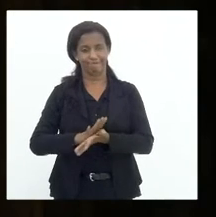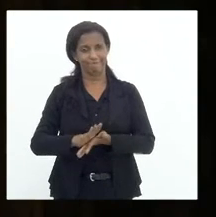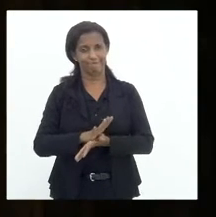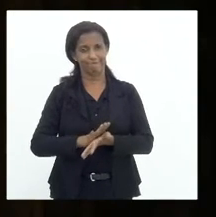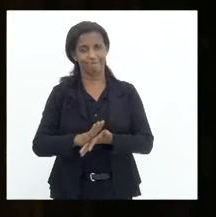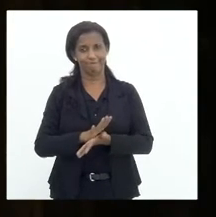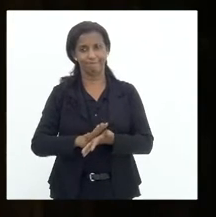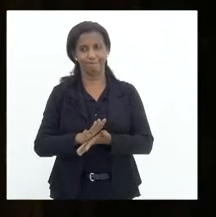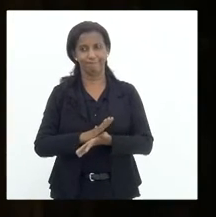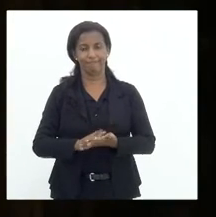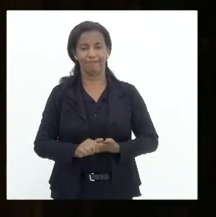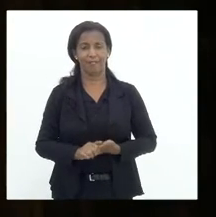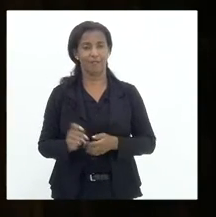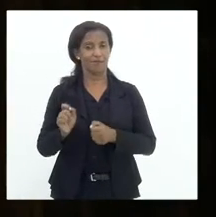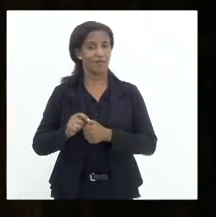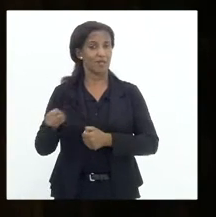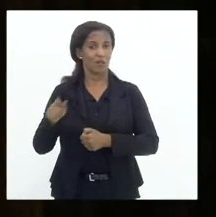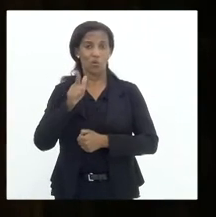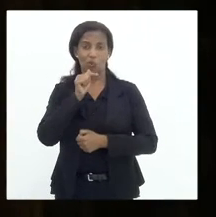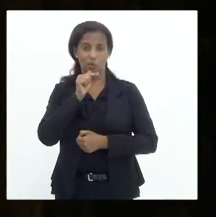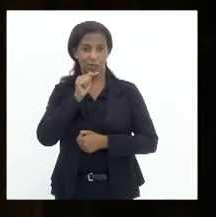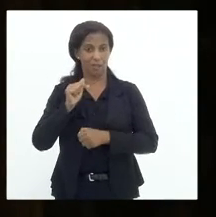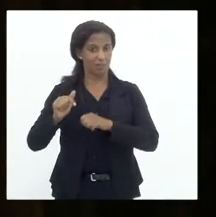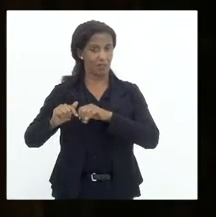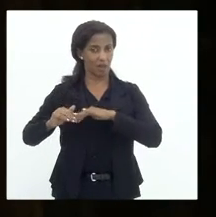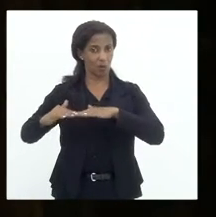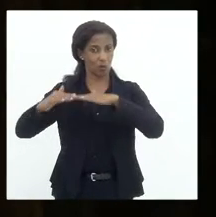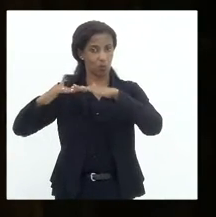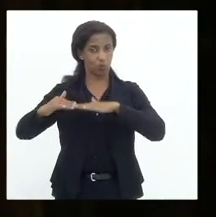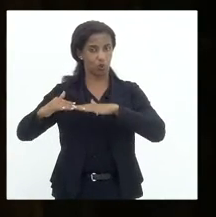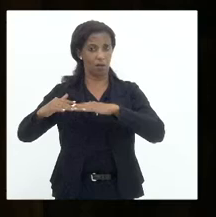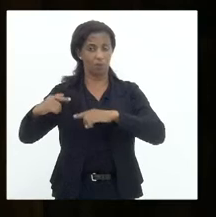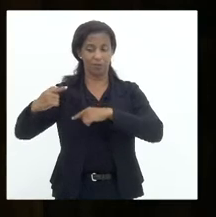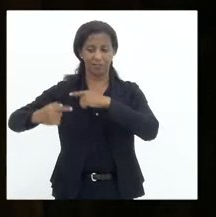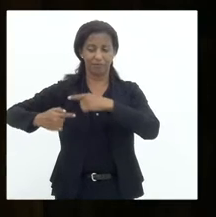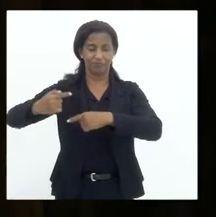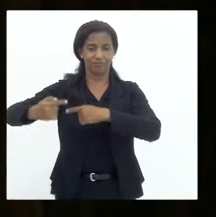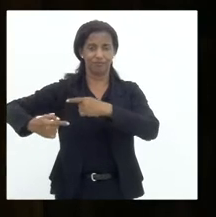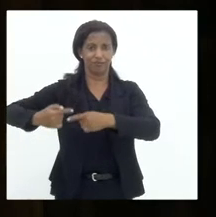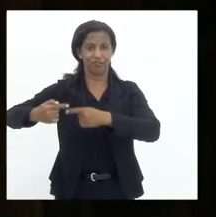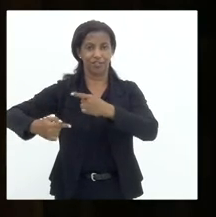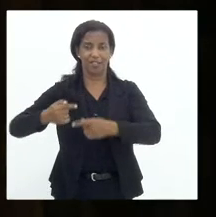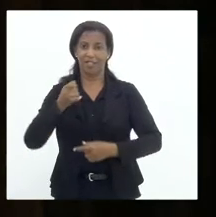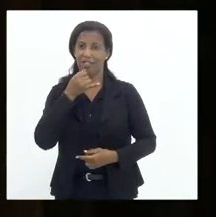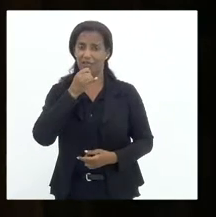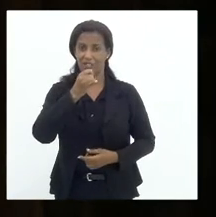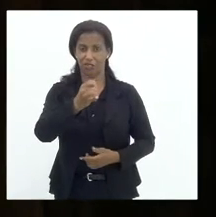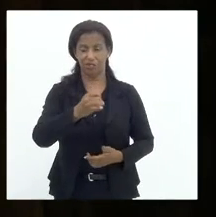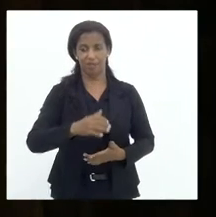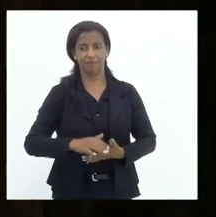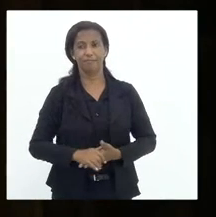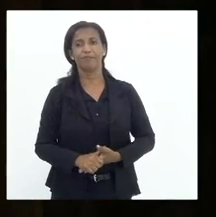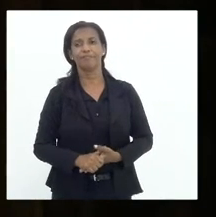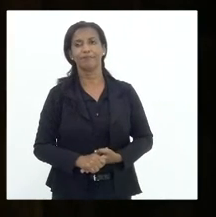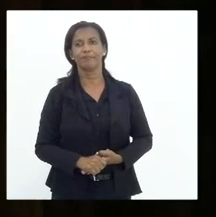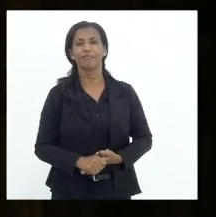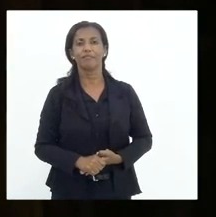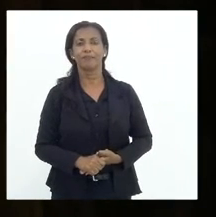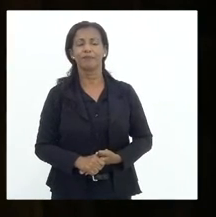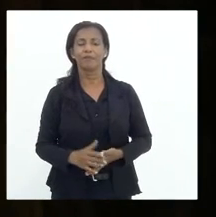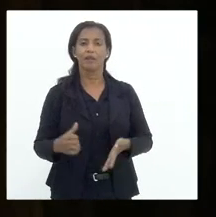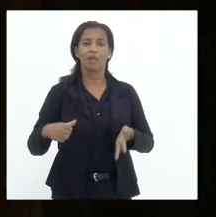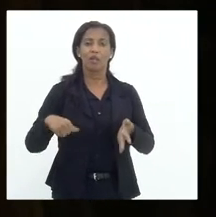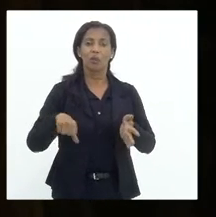quiçá fazer com que essa água possa gerar daqui a pouco alguma energia. Com essa